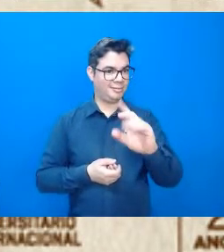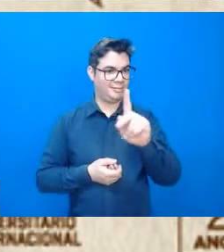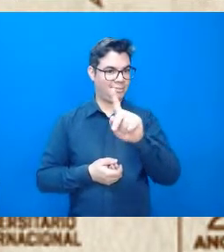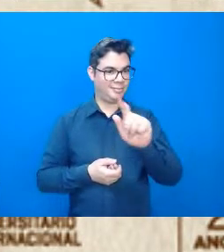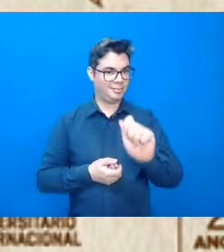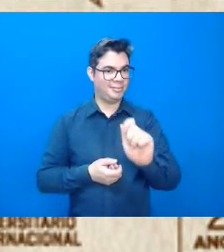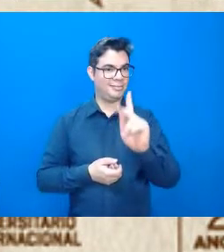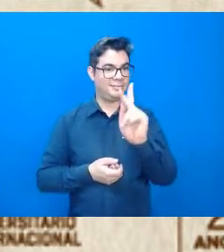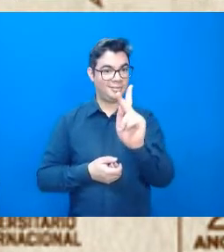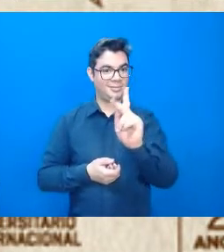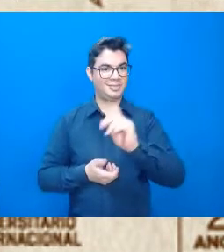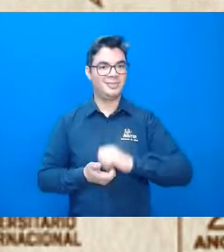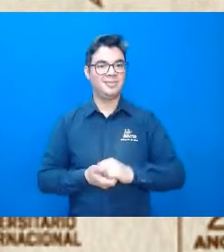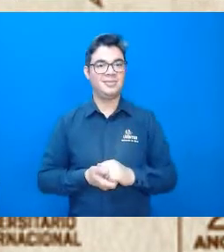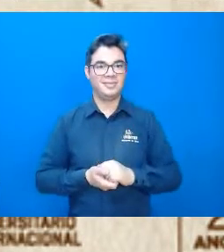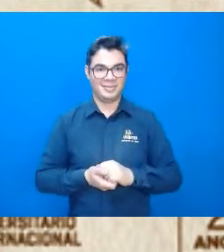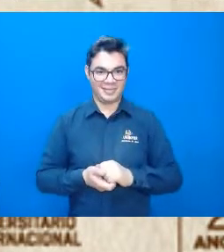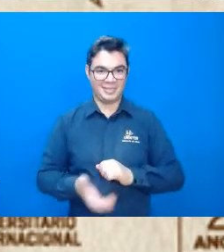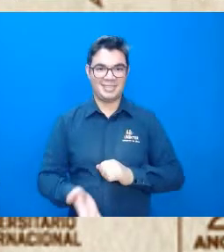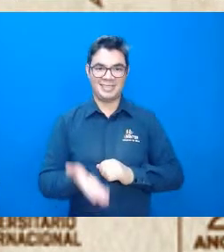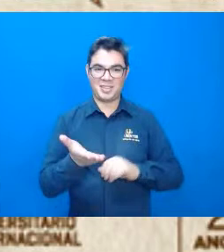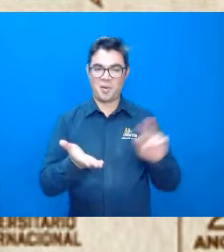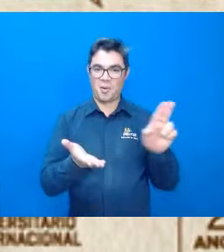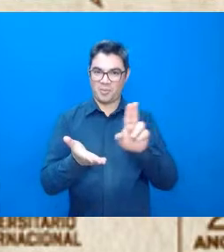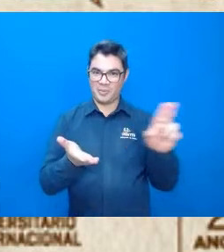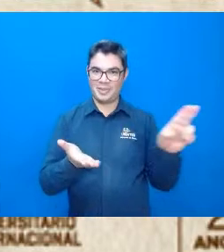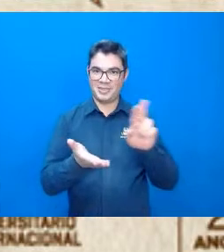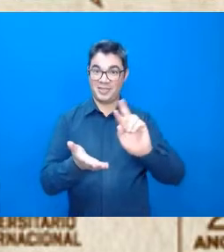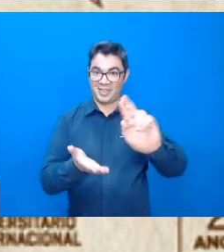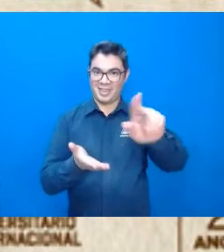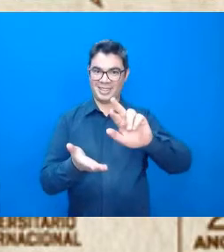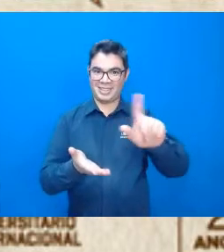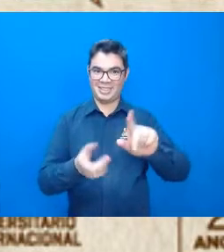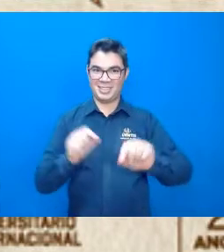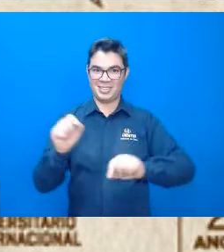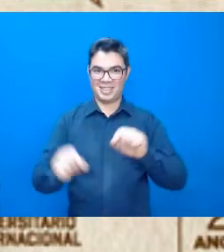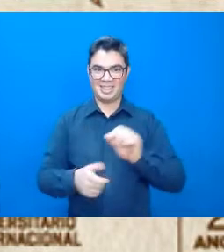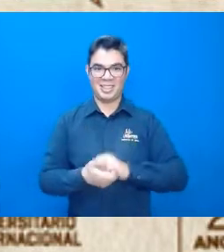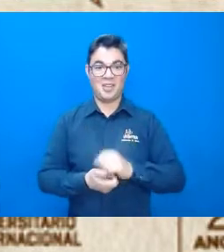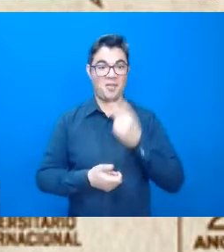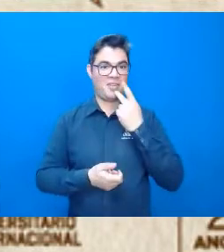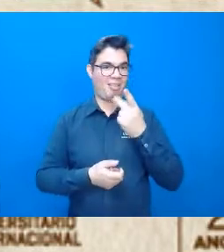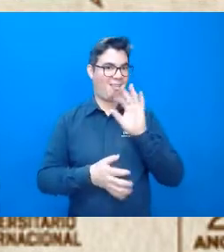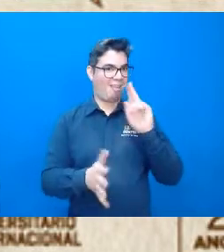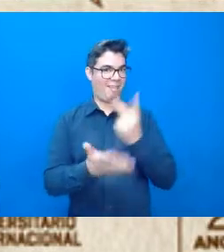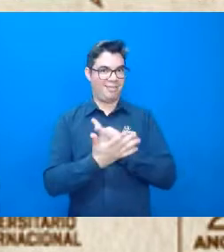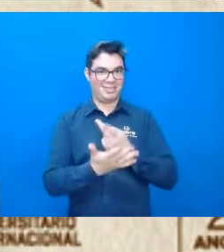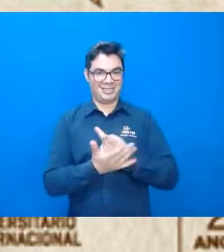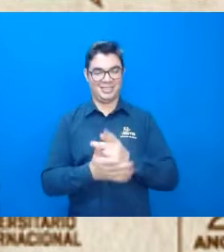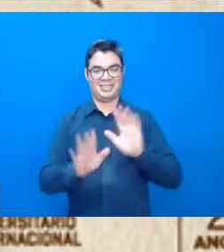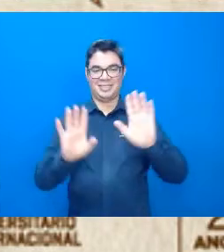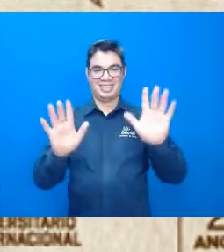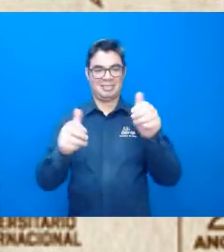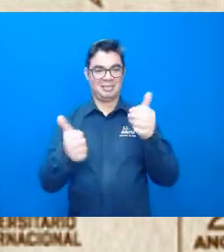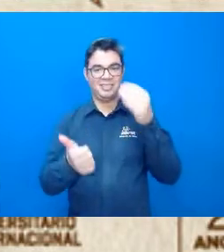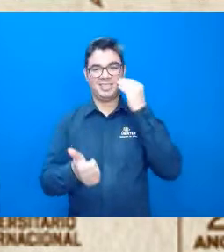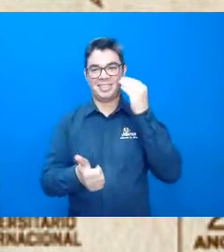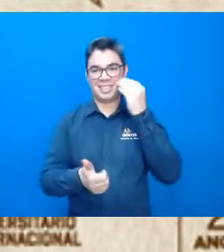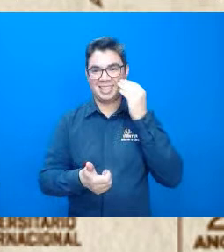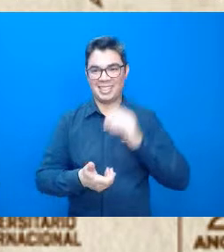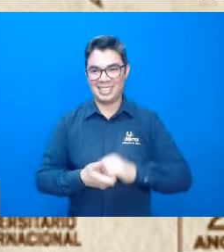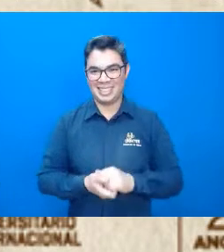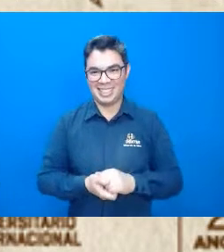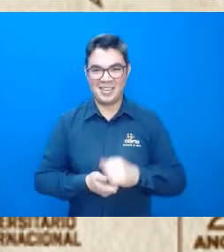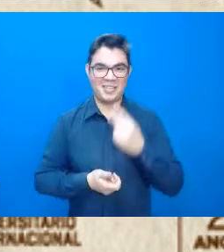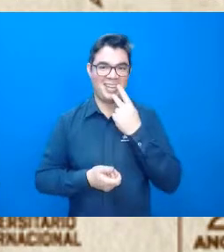Vartintzak. Vartintzak. Opa. Não cheguei nem perto, mas tentei. Eu nem